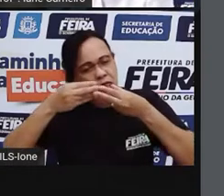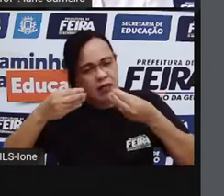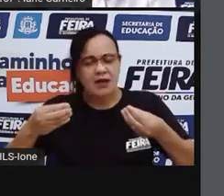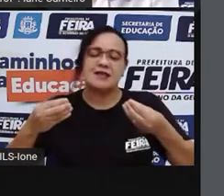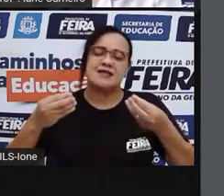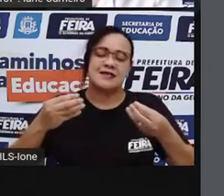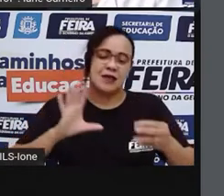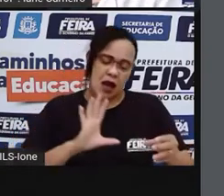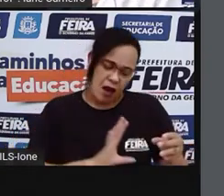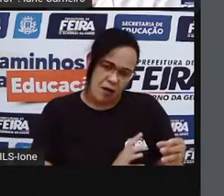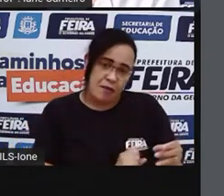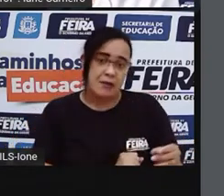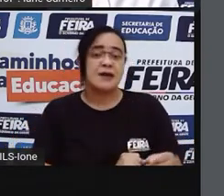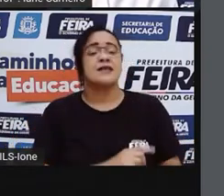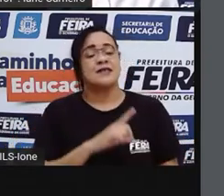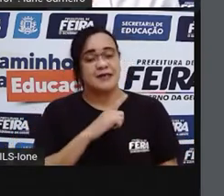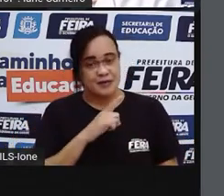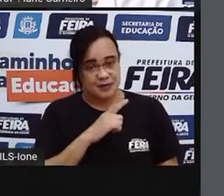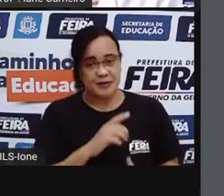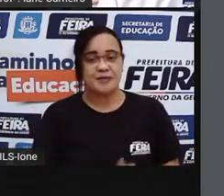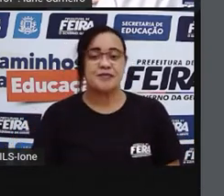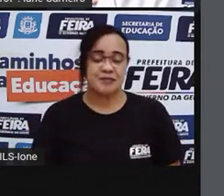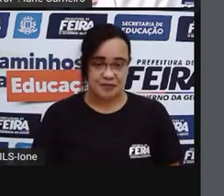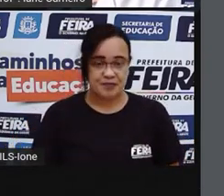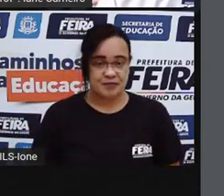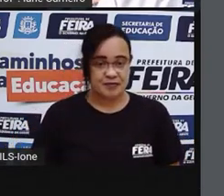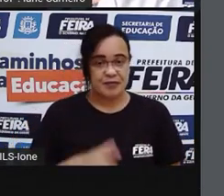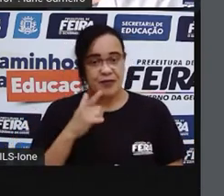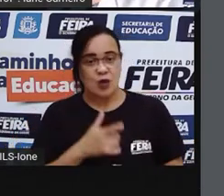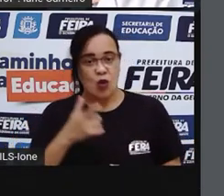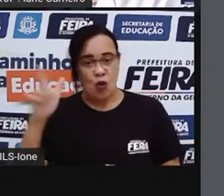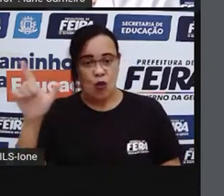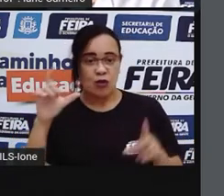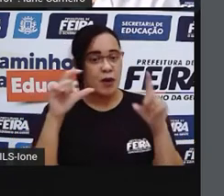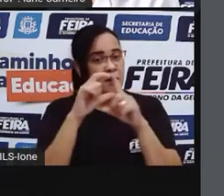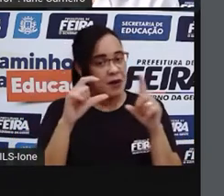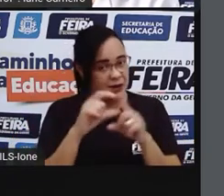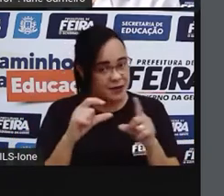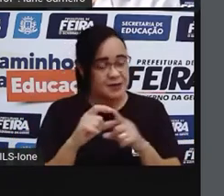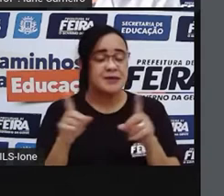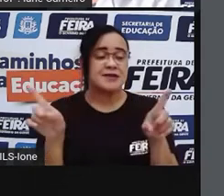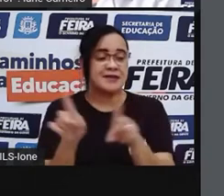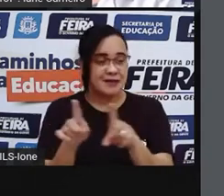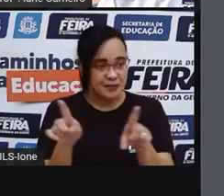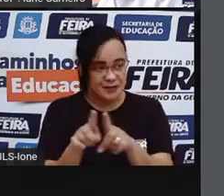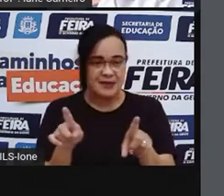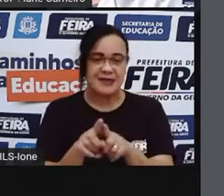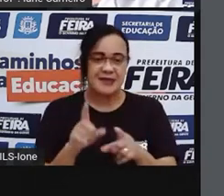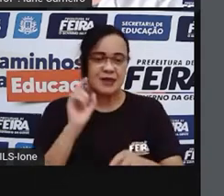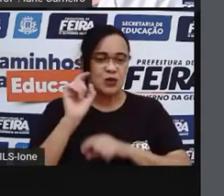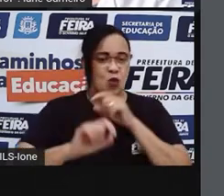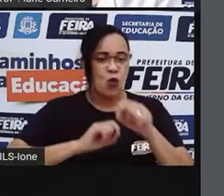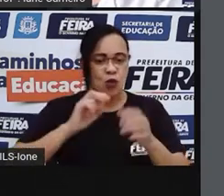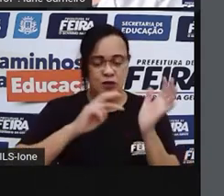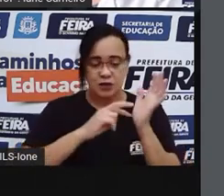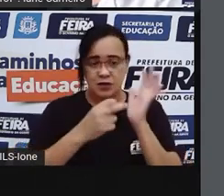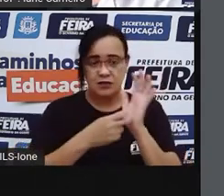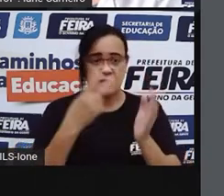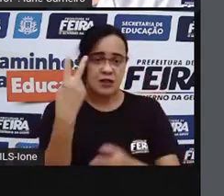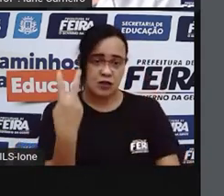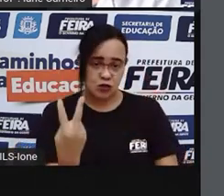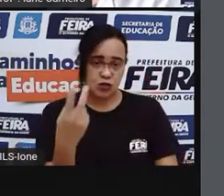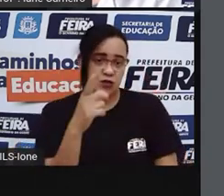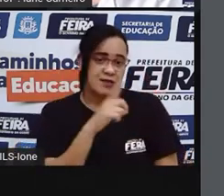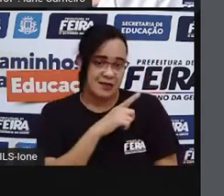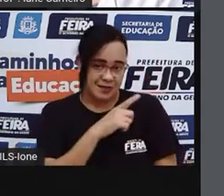certo? De amar. Então, aqui é outra palavra que é escrita da mesma forma, mas que tem os dois significados,